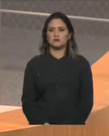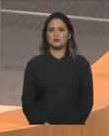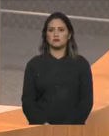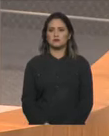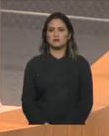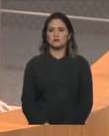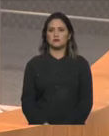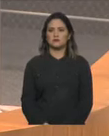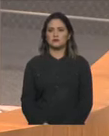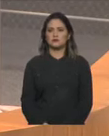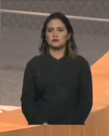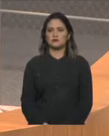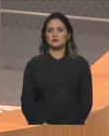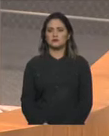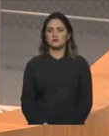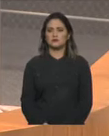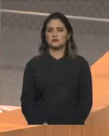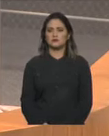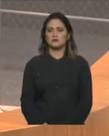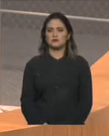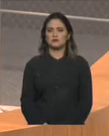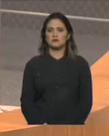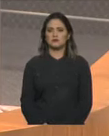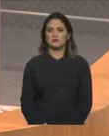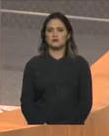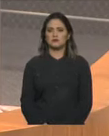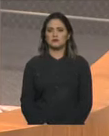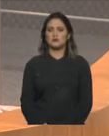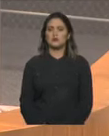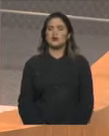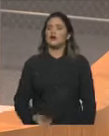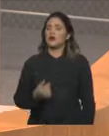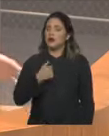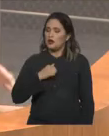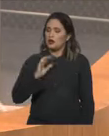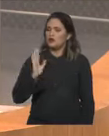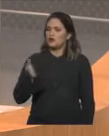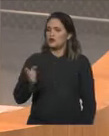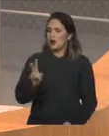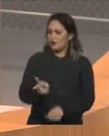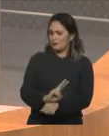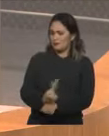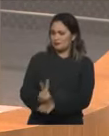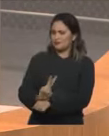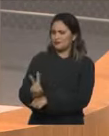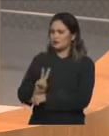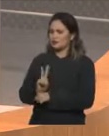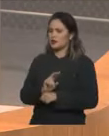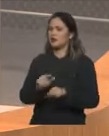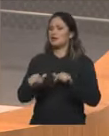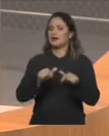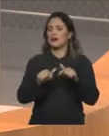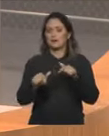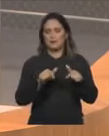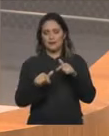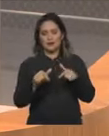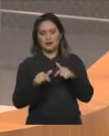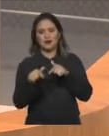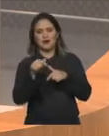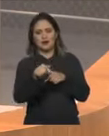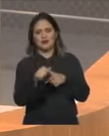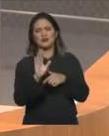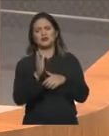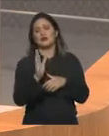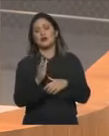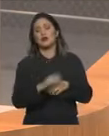do serviço de ferro e bote. Por muito, fiscalizei esse serviço ao lado de vários órgãos. Mas, infelizmente, eu percebo a